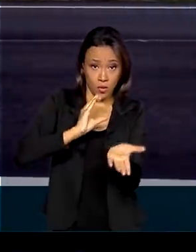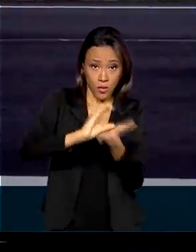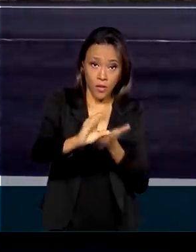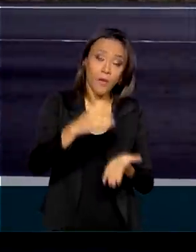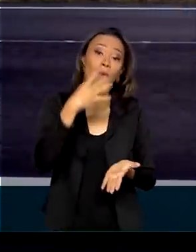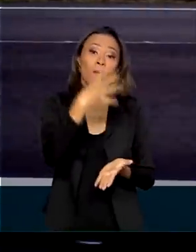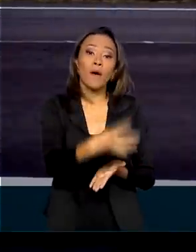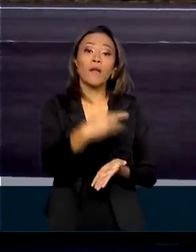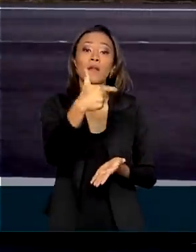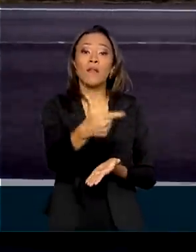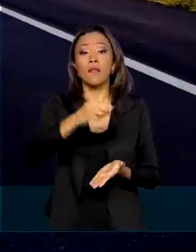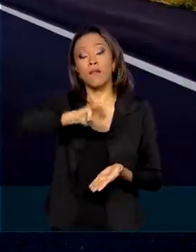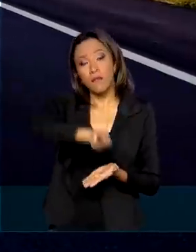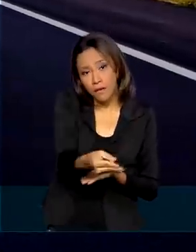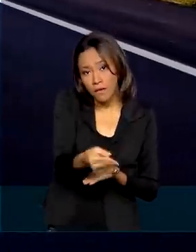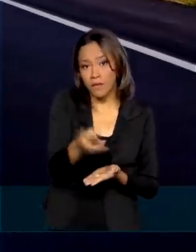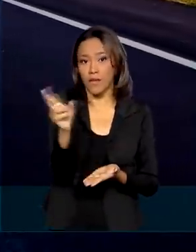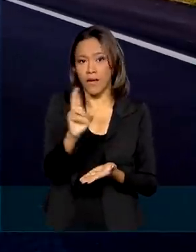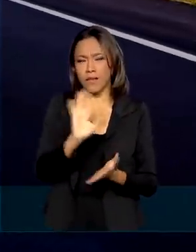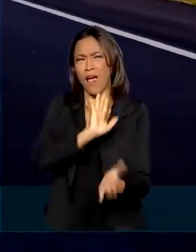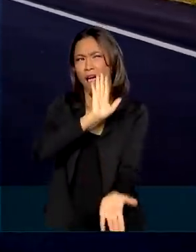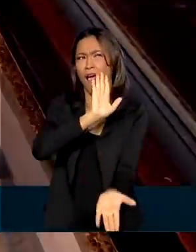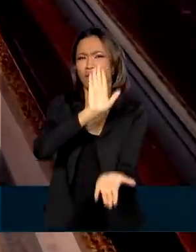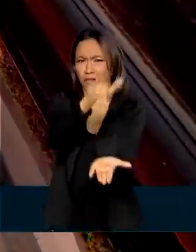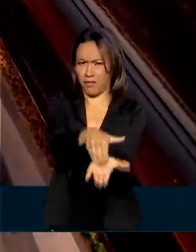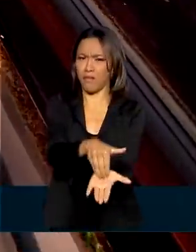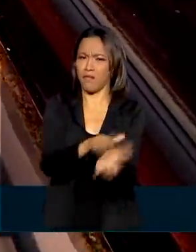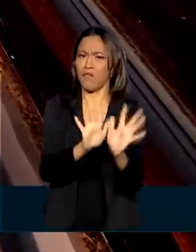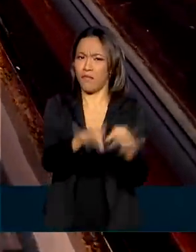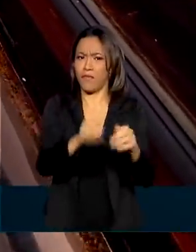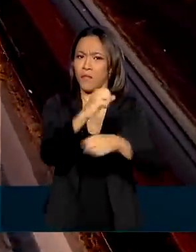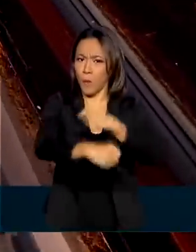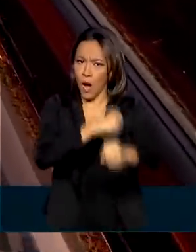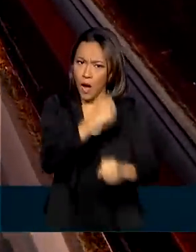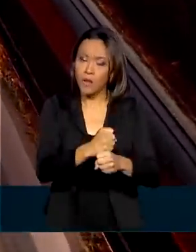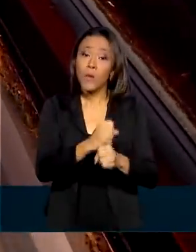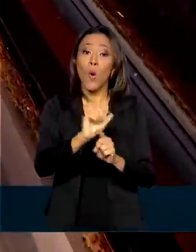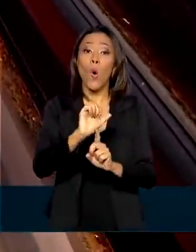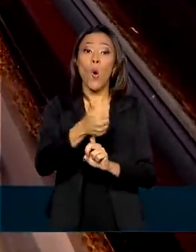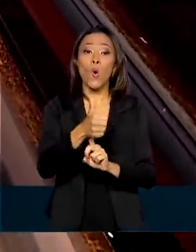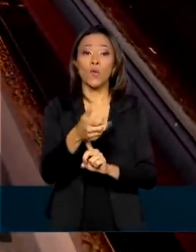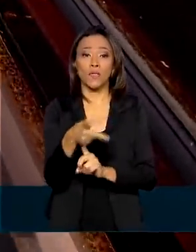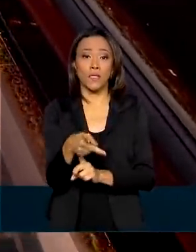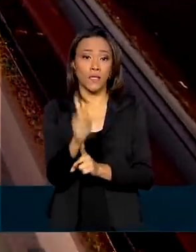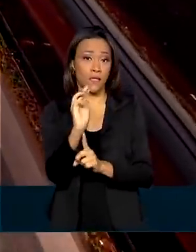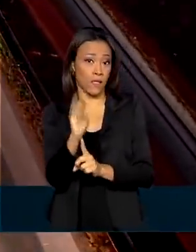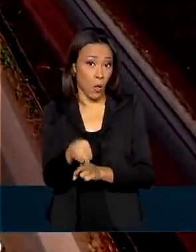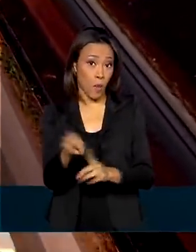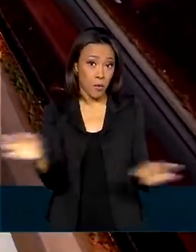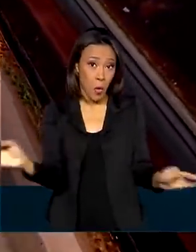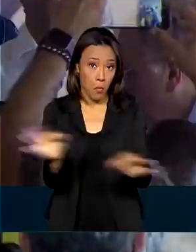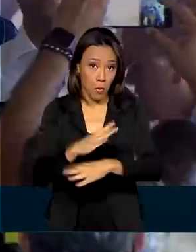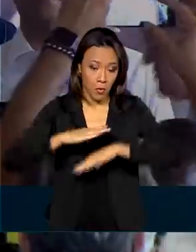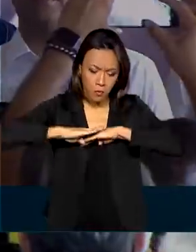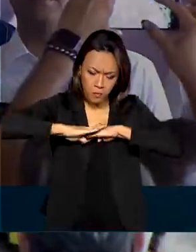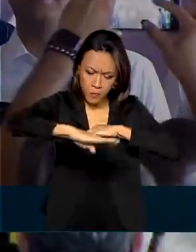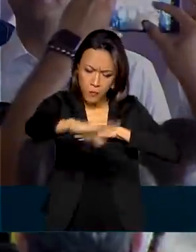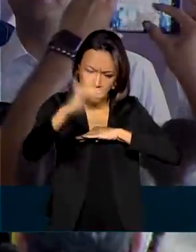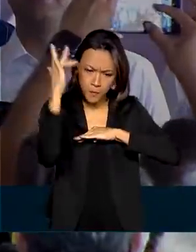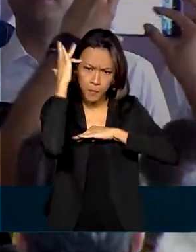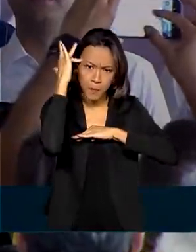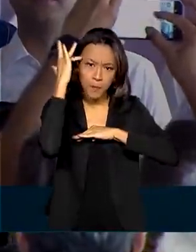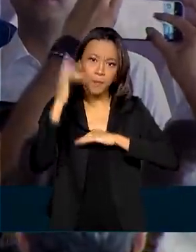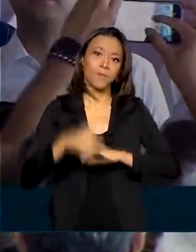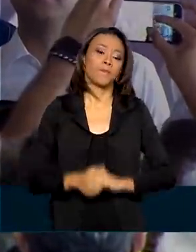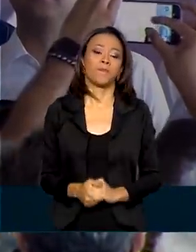milhões de reais e até o final do ano, 11 quilômetros da rodovia estarão restaurados. Obras